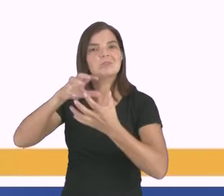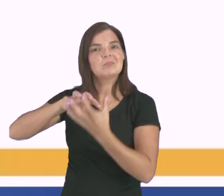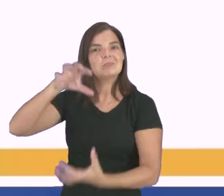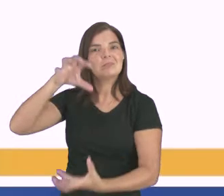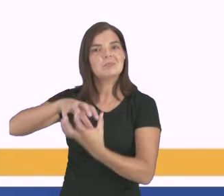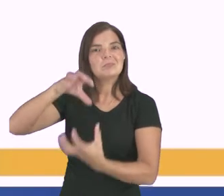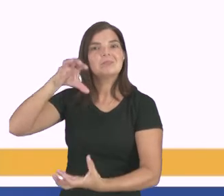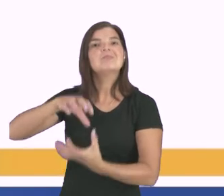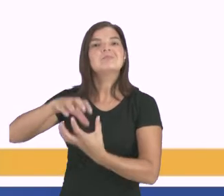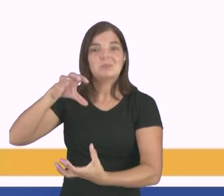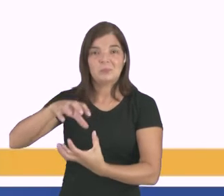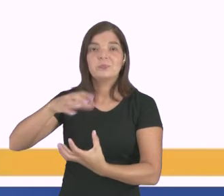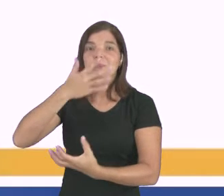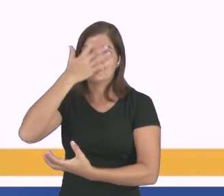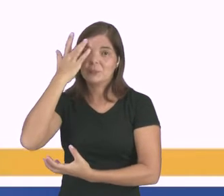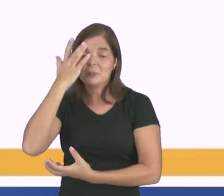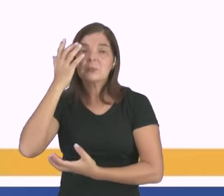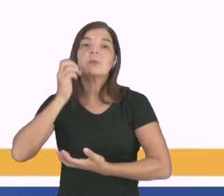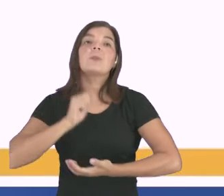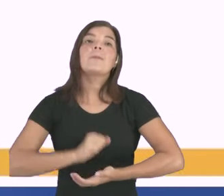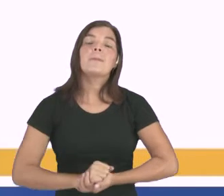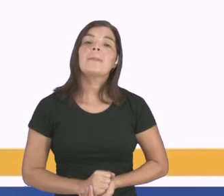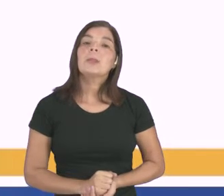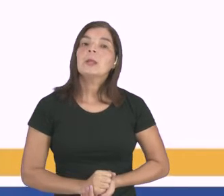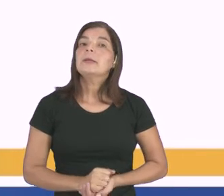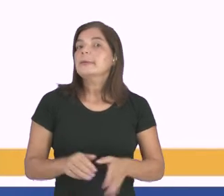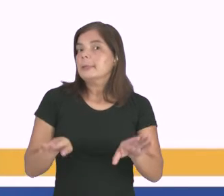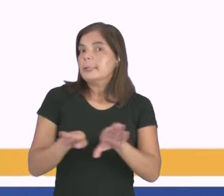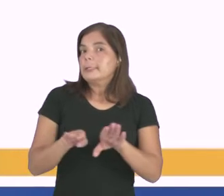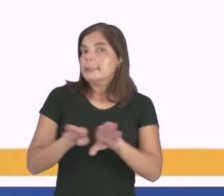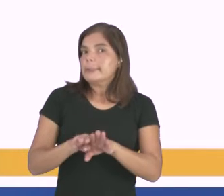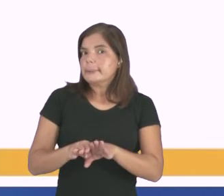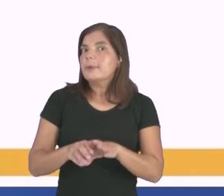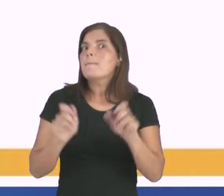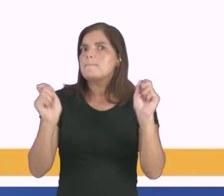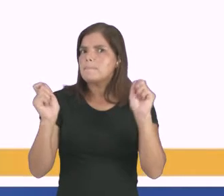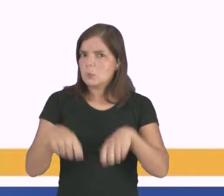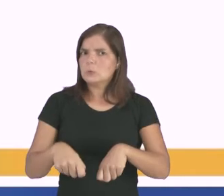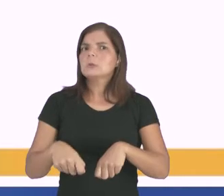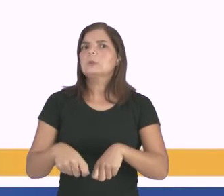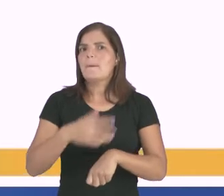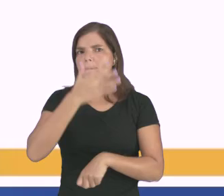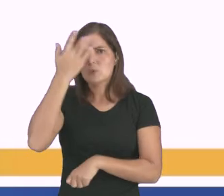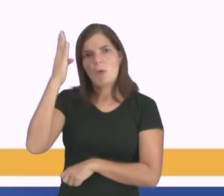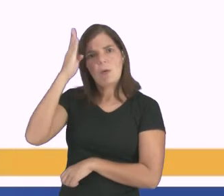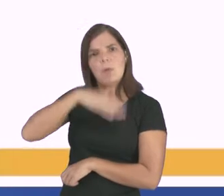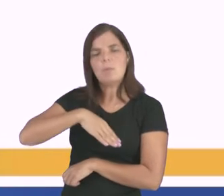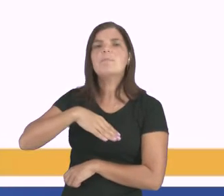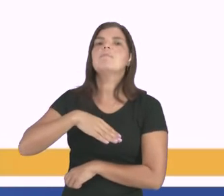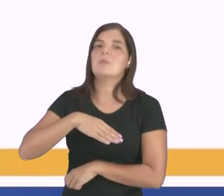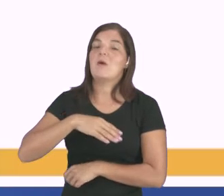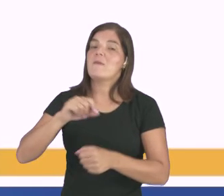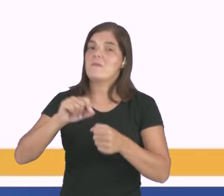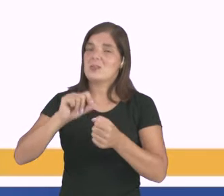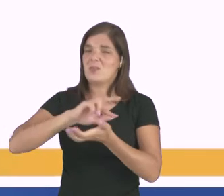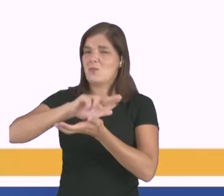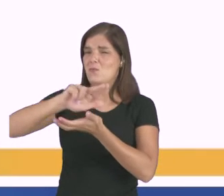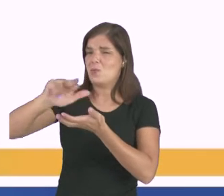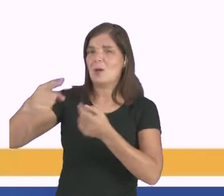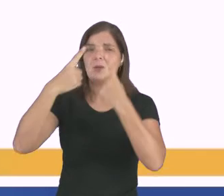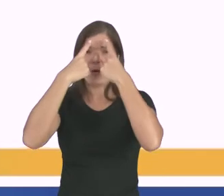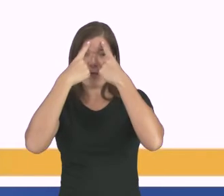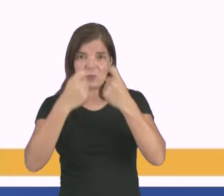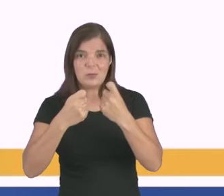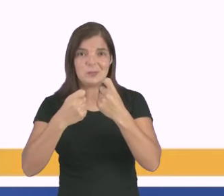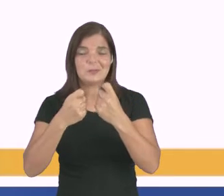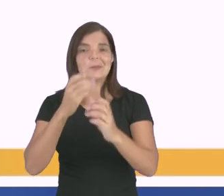idosa. E justamente aí ele pode ser um agressor, porque ele pode estar praticando qualquer uma das violências que nós citamos